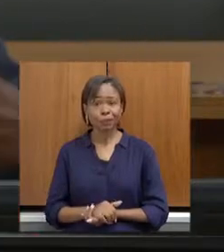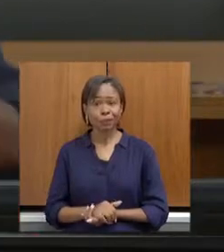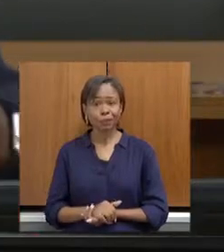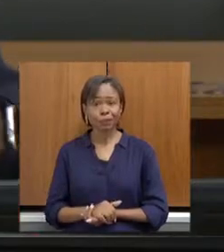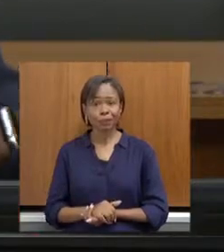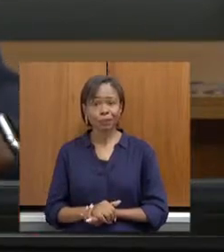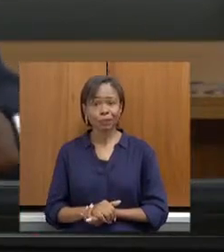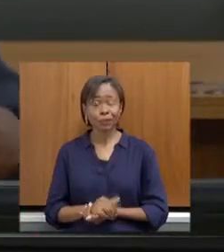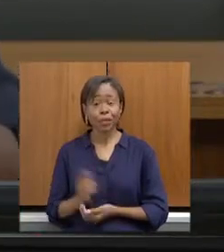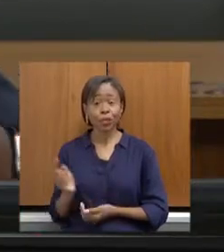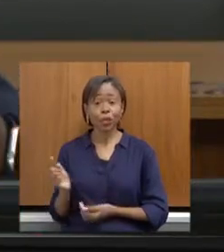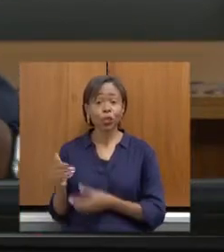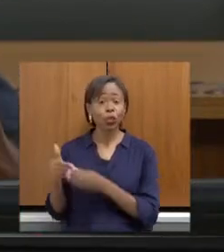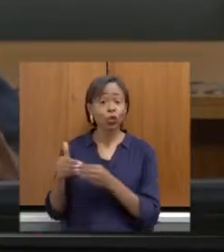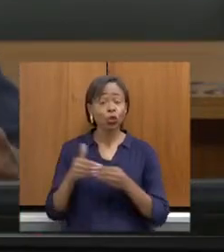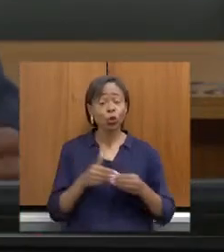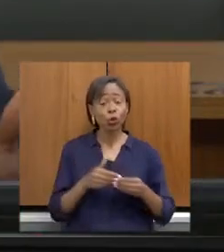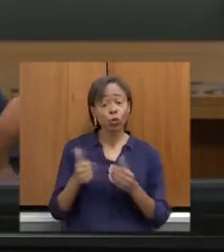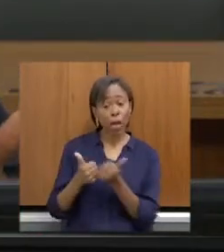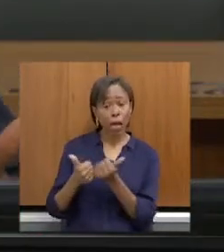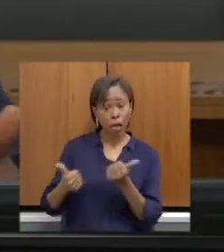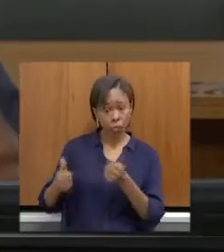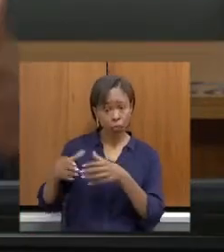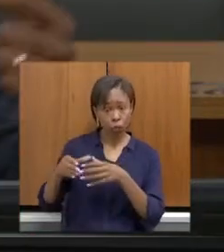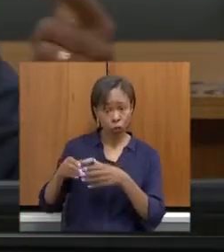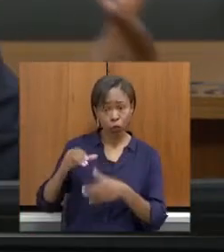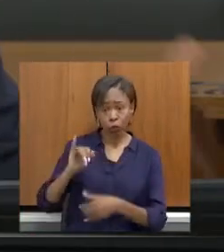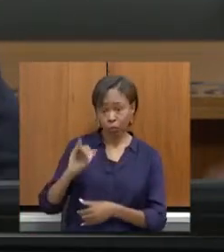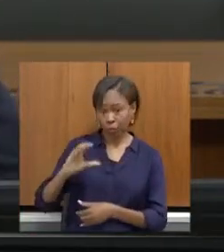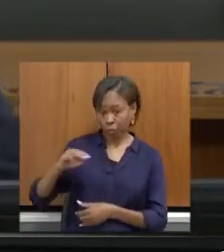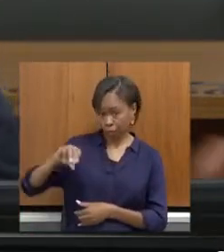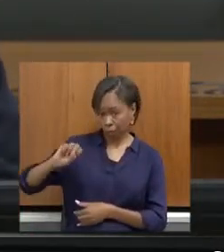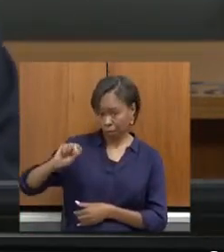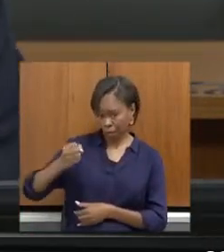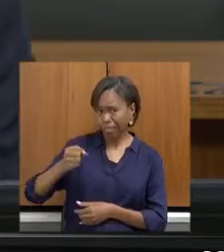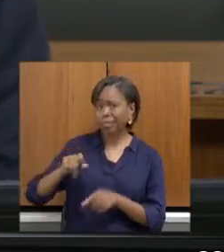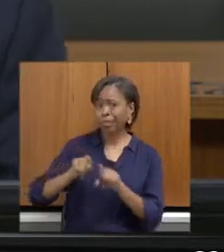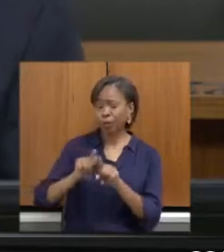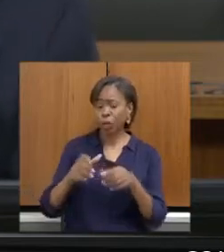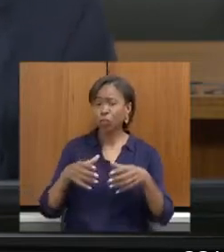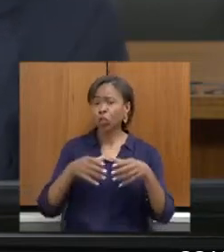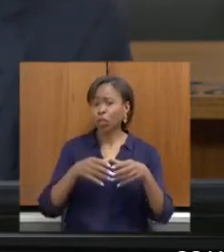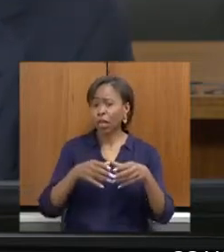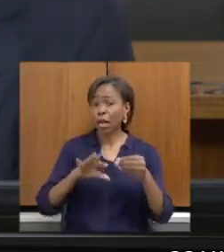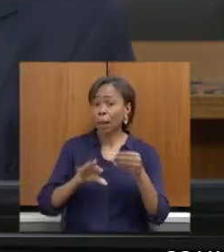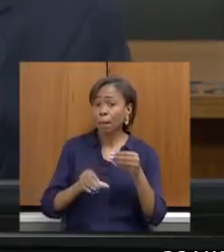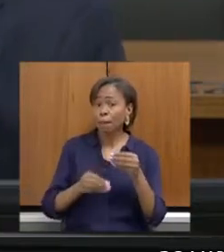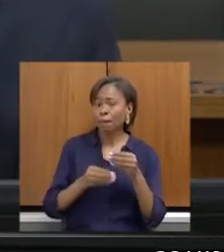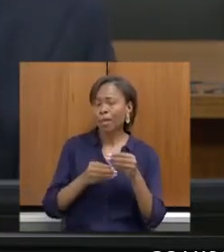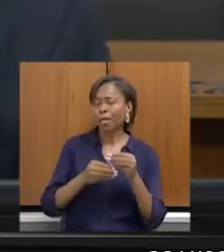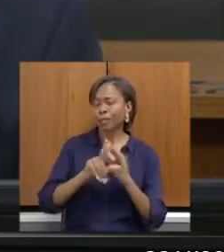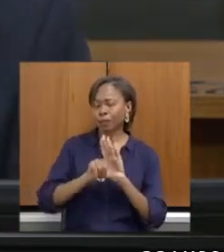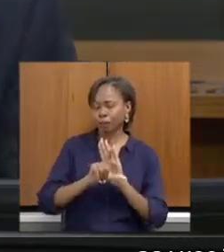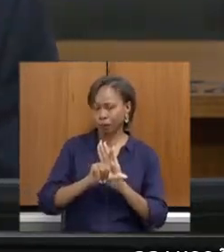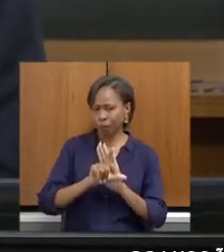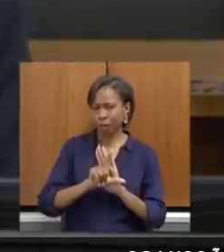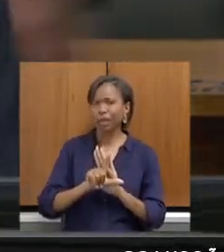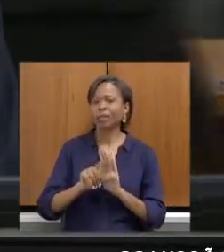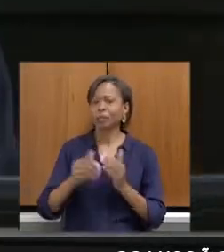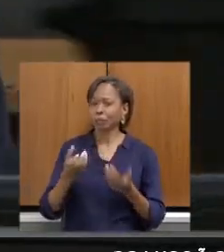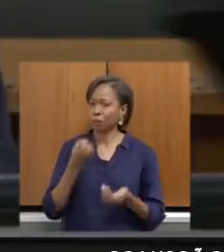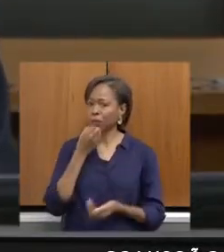Eu trouxe assessores não só do ICMS, de emendas parlamentares. Muito bom isso. Frederico,